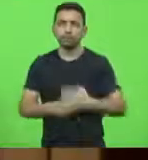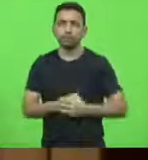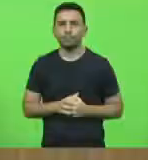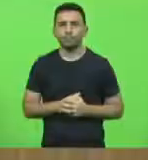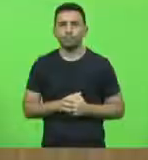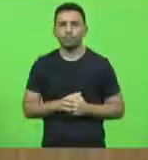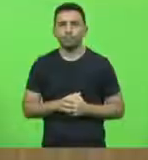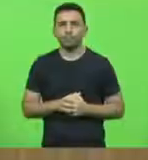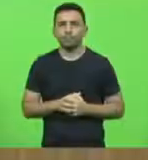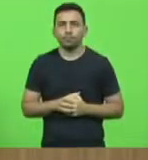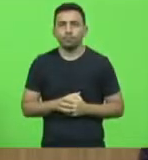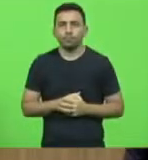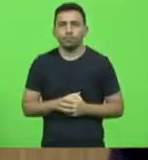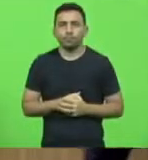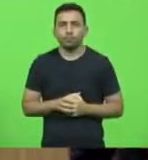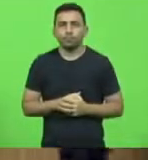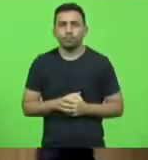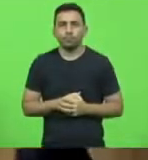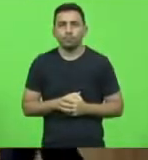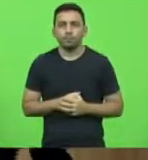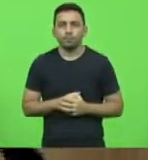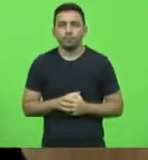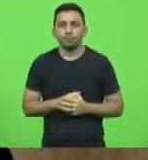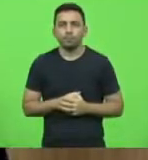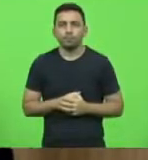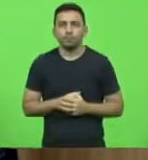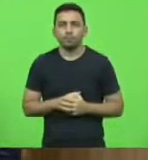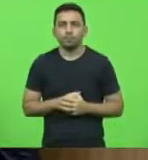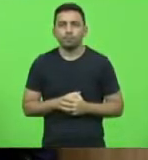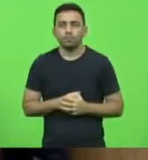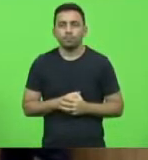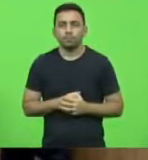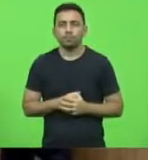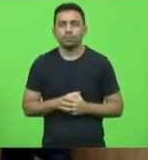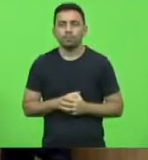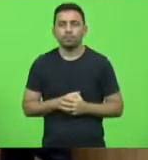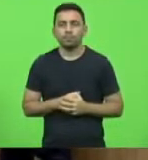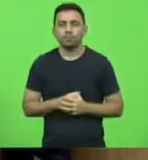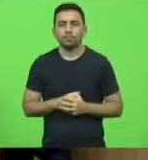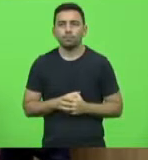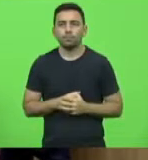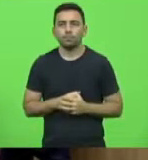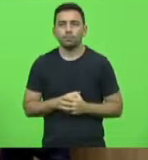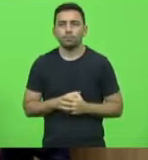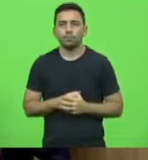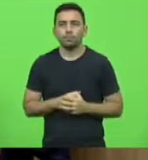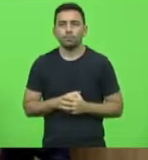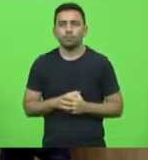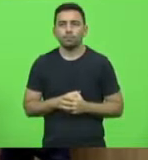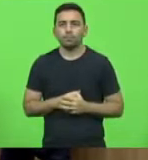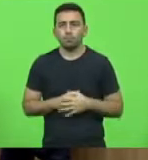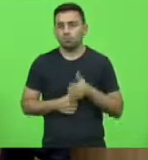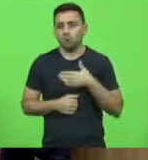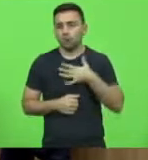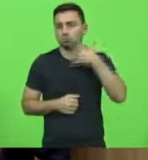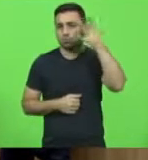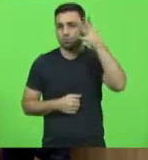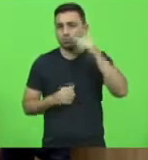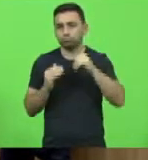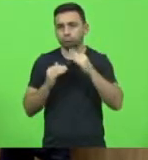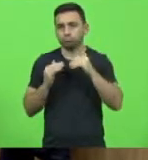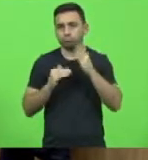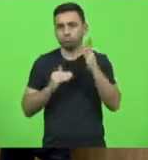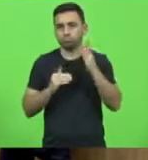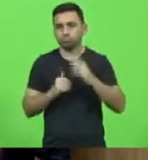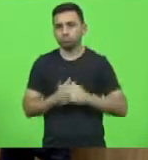Deputado Valdir Covalcini. Discordar, pode discordar. Agora não pode colocar quem... Não, eu posso, no meu discurso, posso falar. Tu não pode